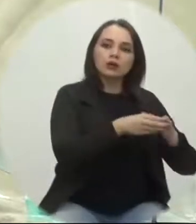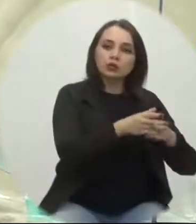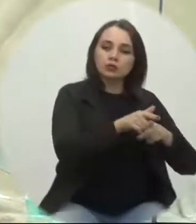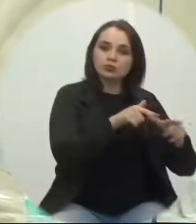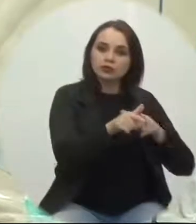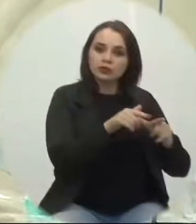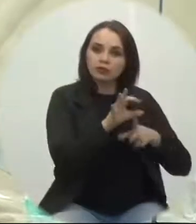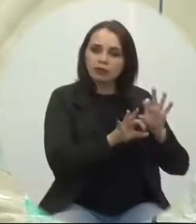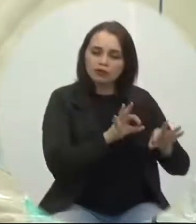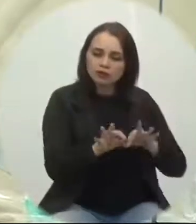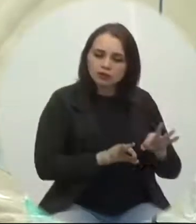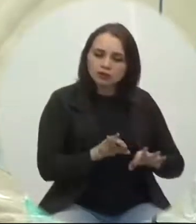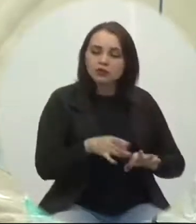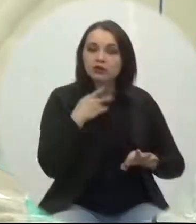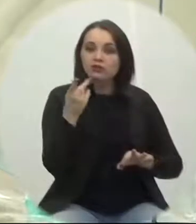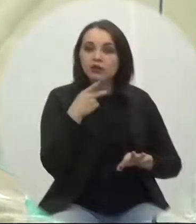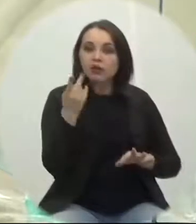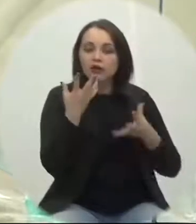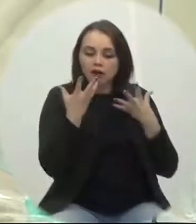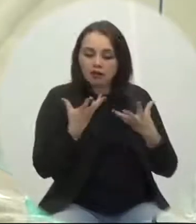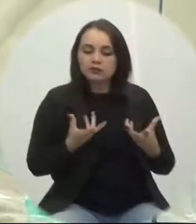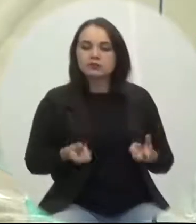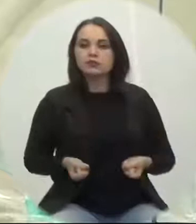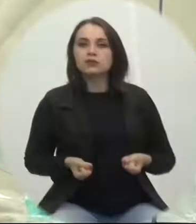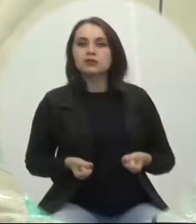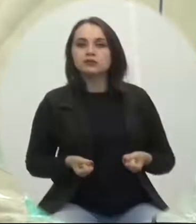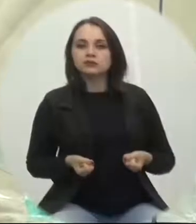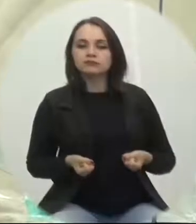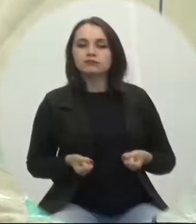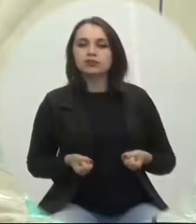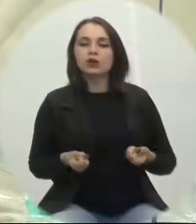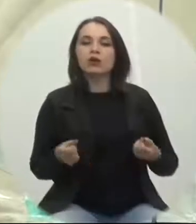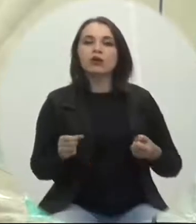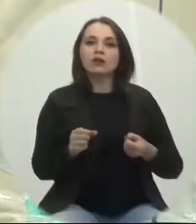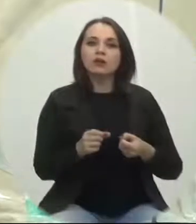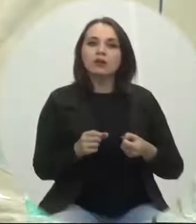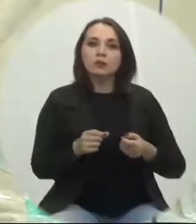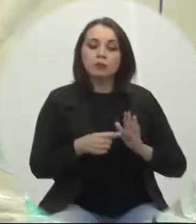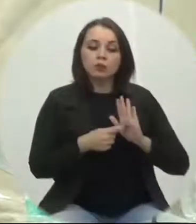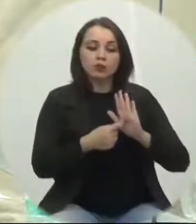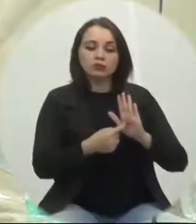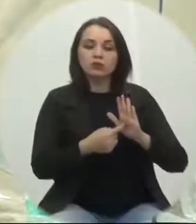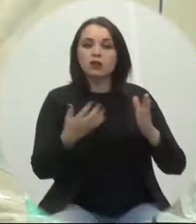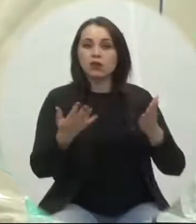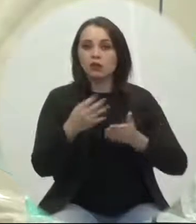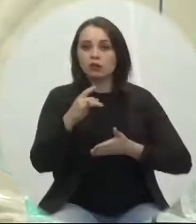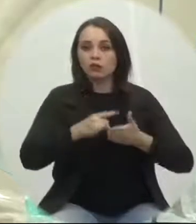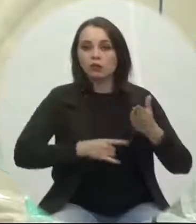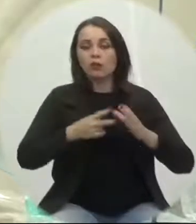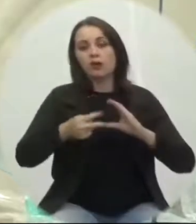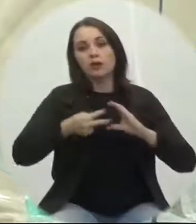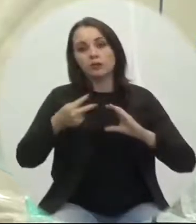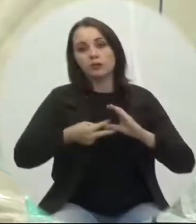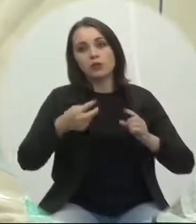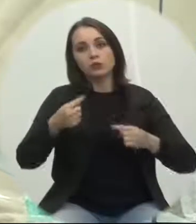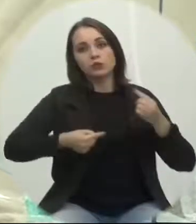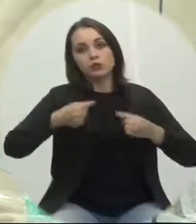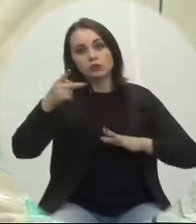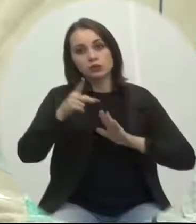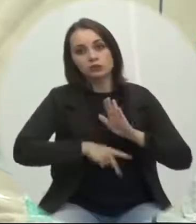fiscalização opinaram pela aprovação encaminhando a matéria ao plenário em discussão o projeto